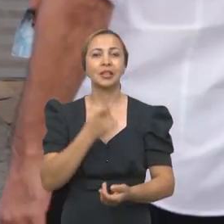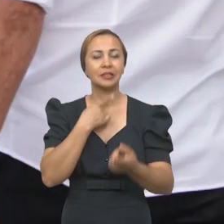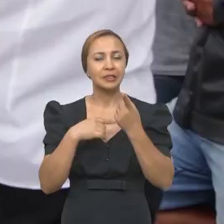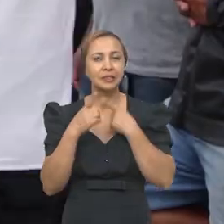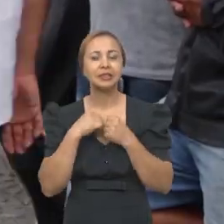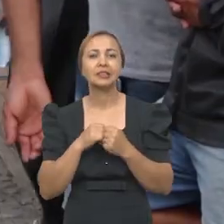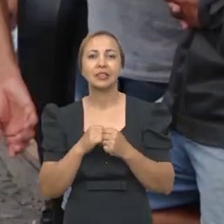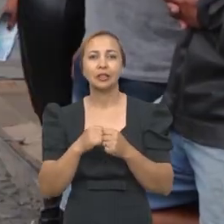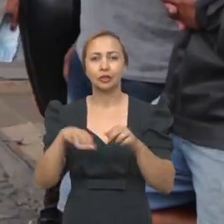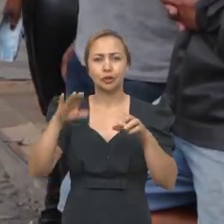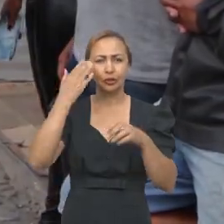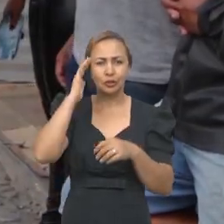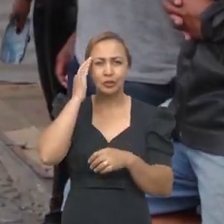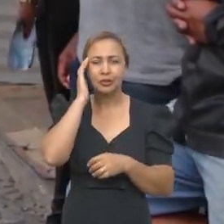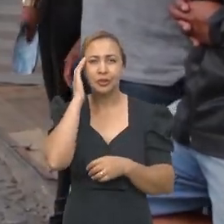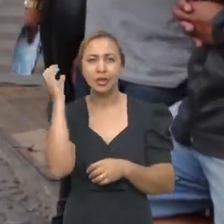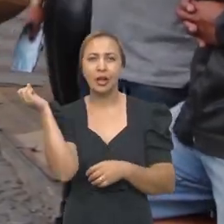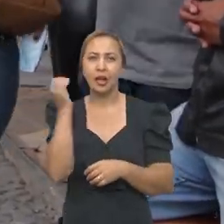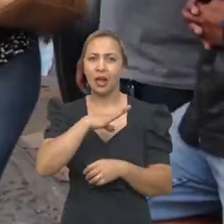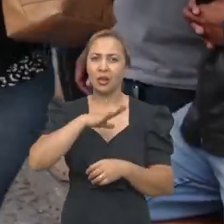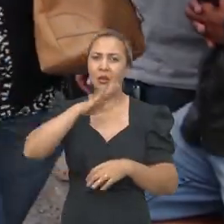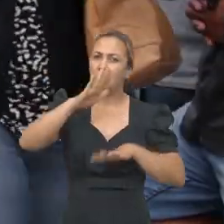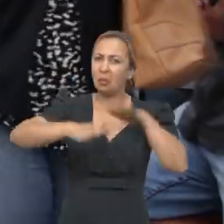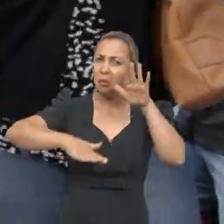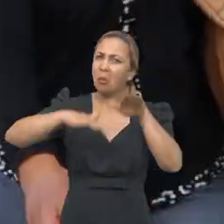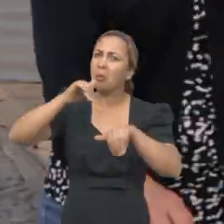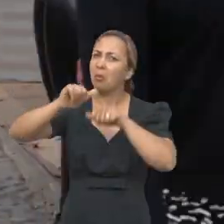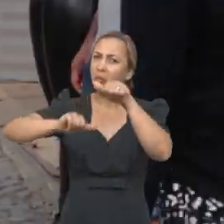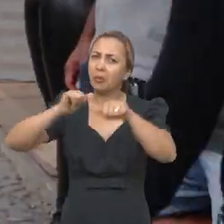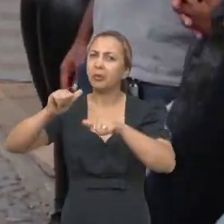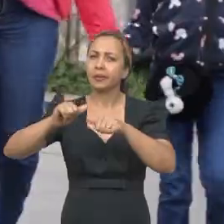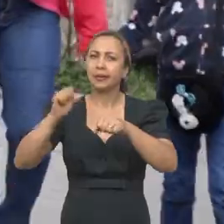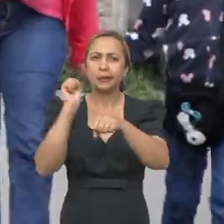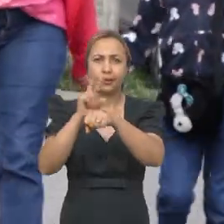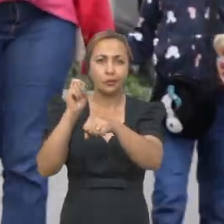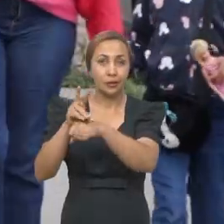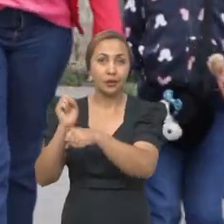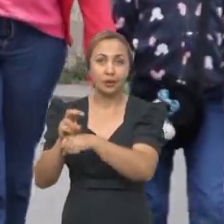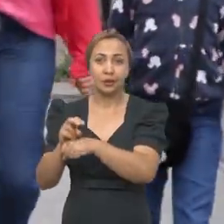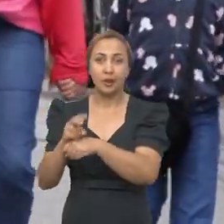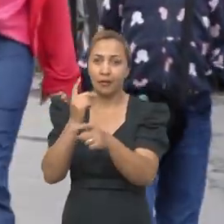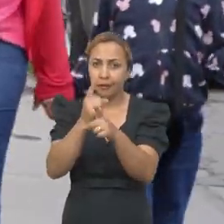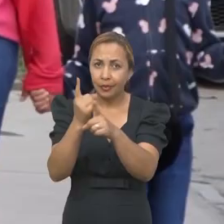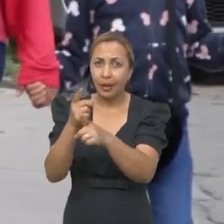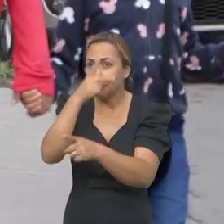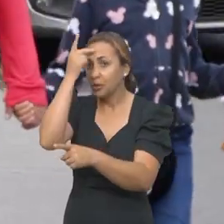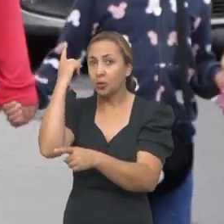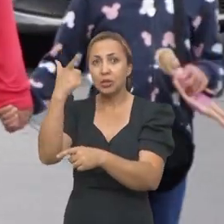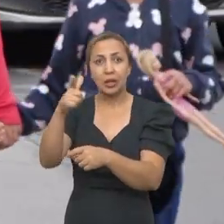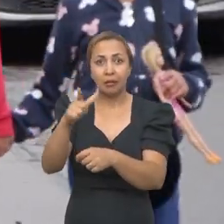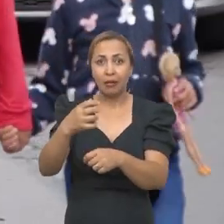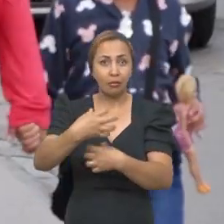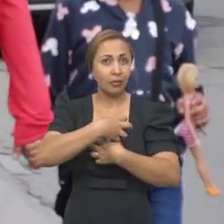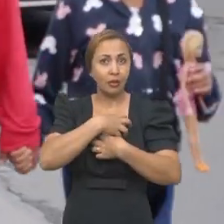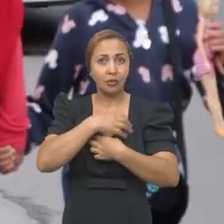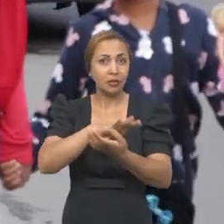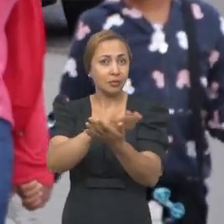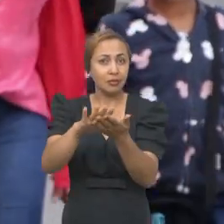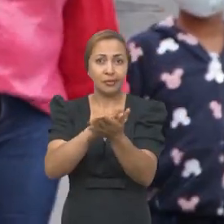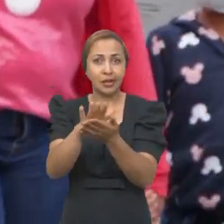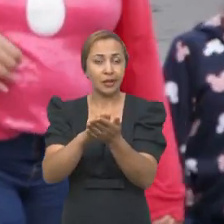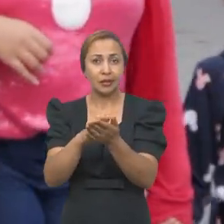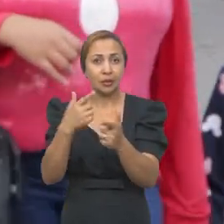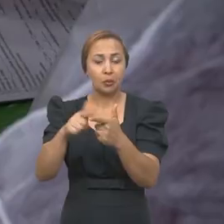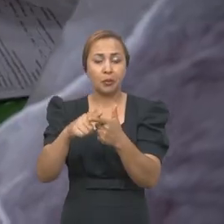A necessidade de compreender as novas variantes do vírus e identificar pessoas assintomáticas motivaram os